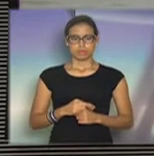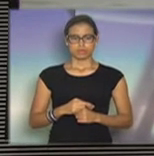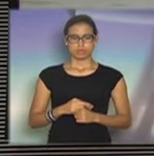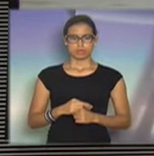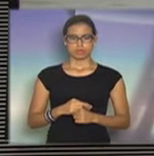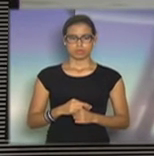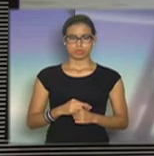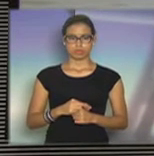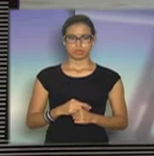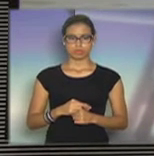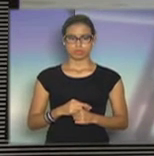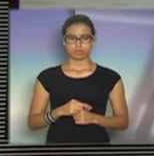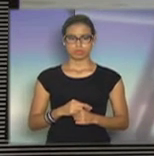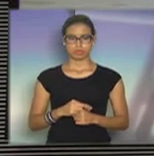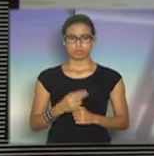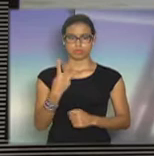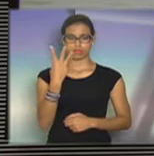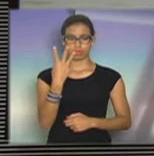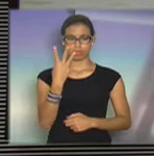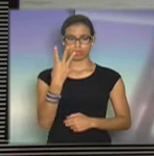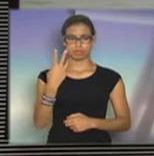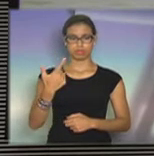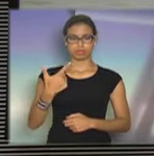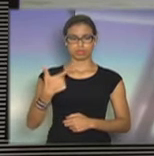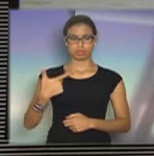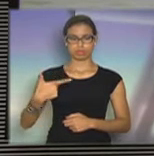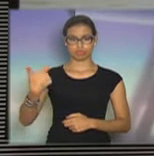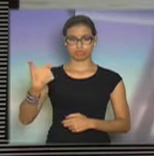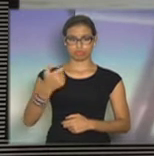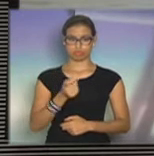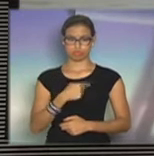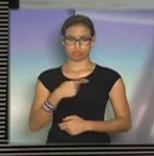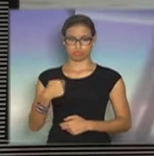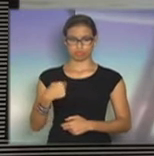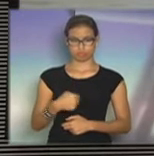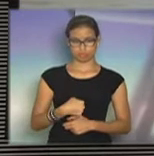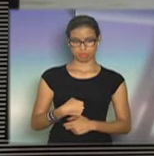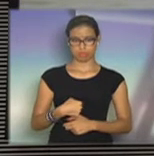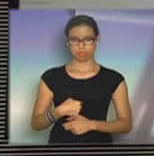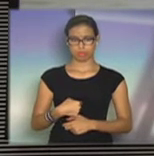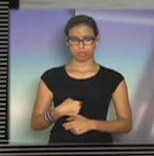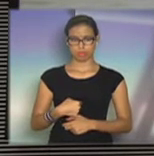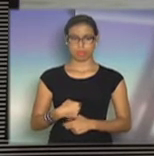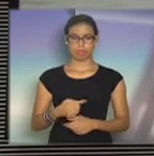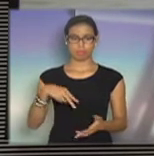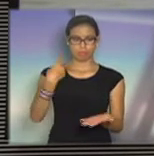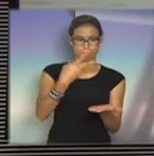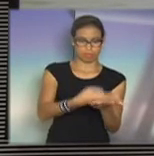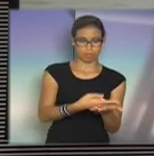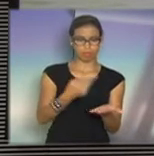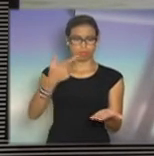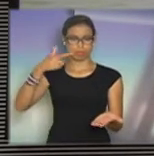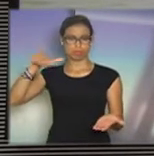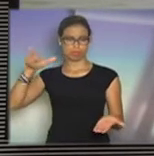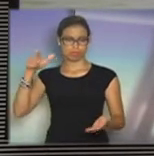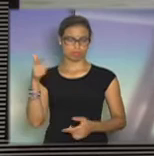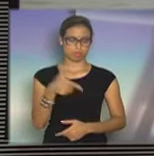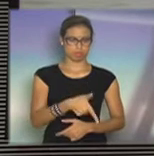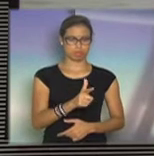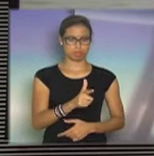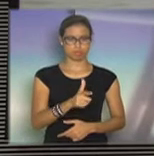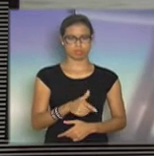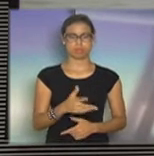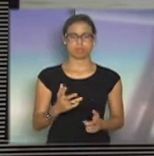Acabou sendo atingido com três tiros no peito. Ele caiu e o assassino ainda efetuou mais um tiro no pescoço. É um tiro